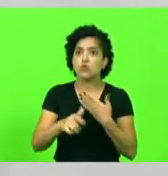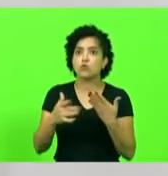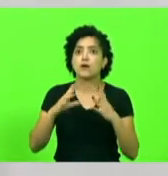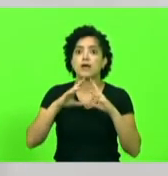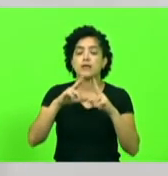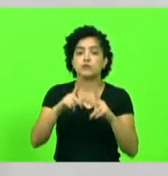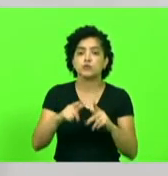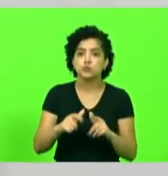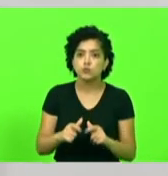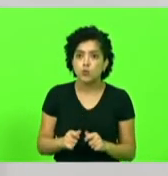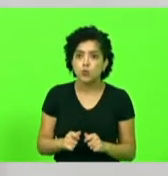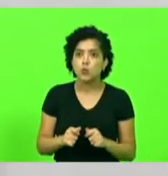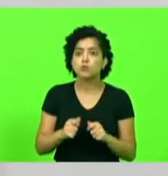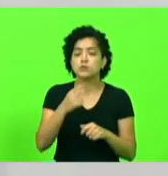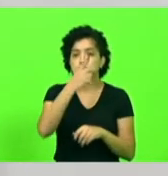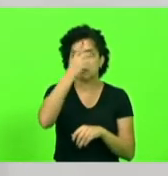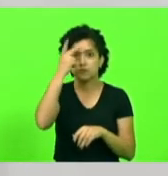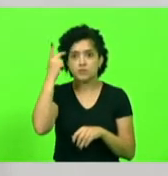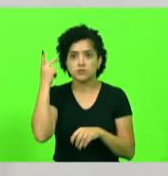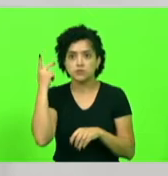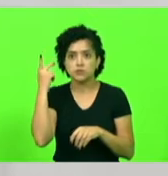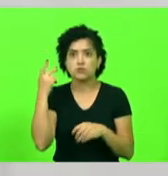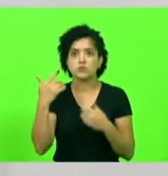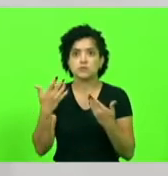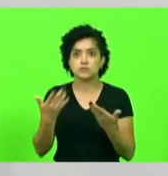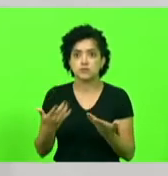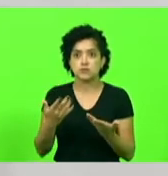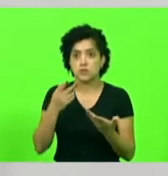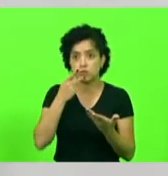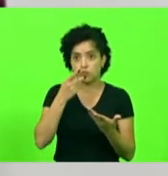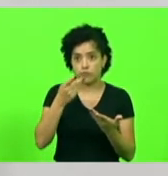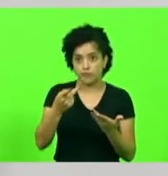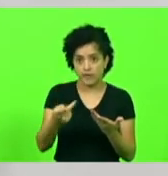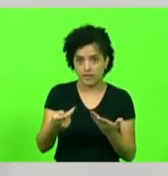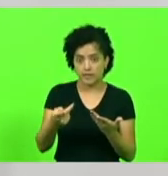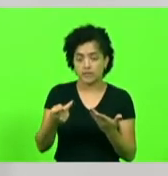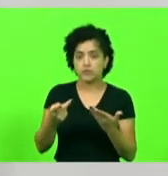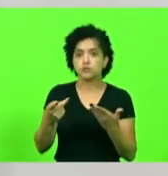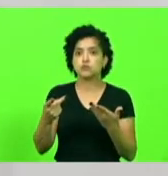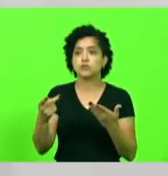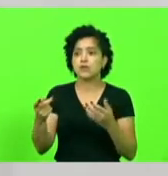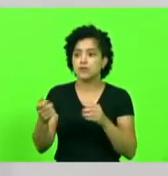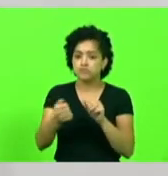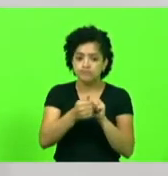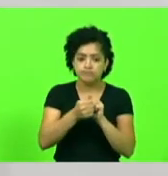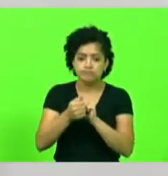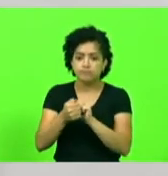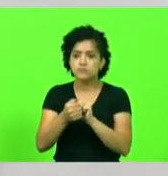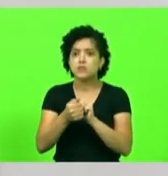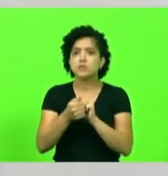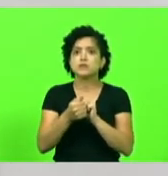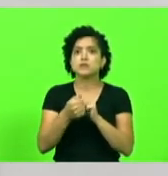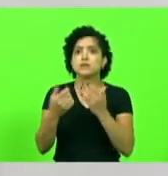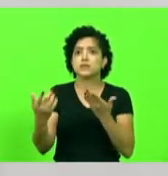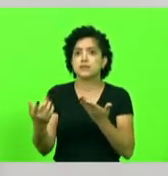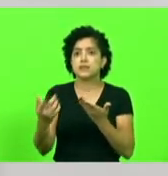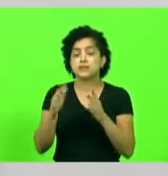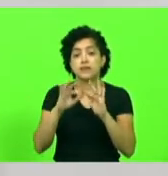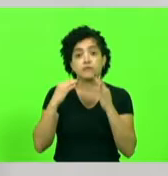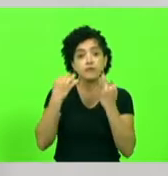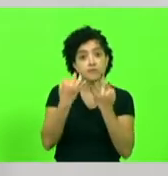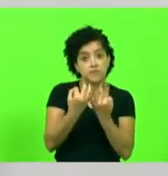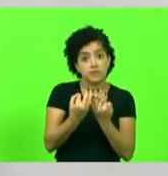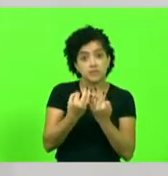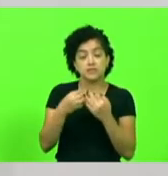todas as pessoas. Eu estou falando aqui dos próximos daqui, estou falando da família, estou